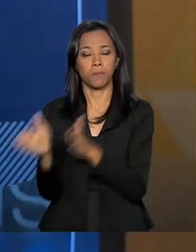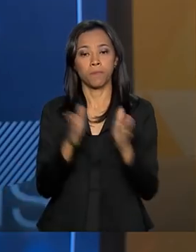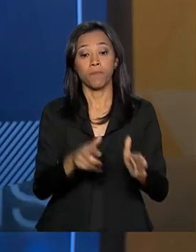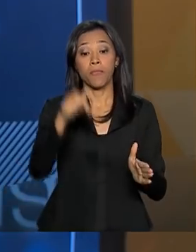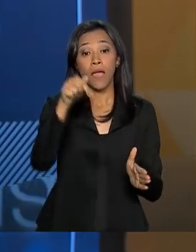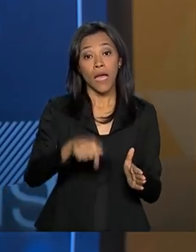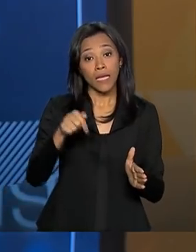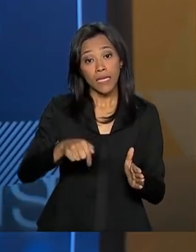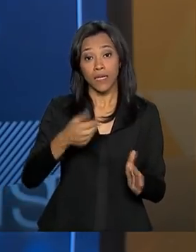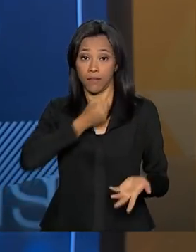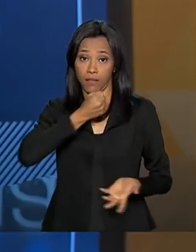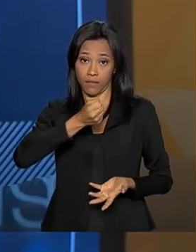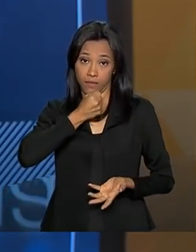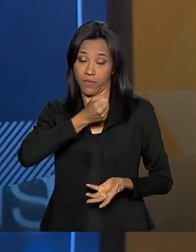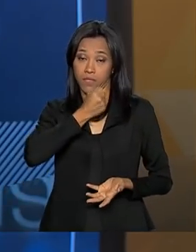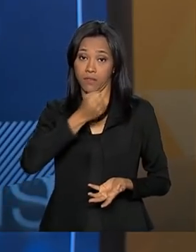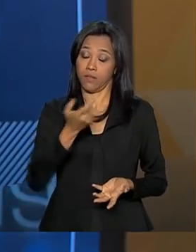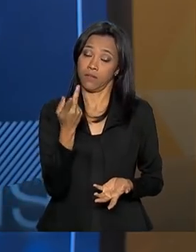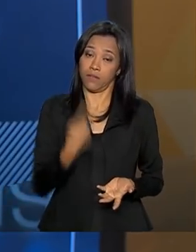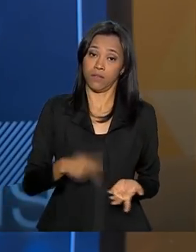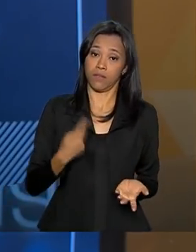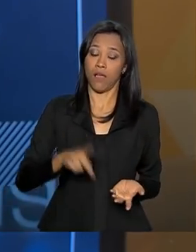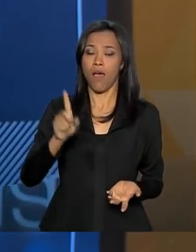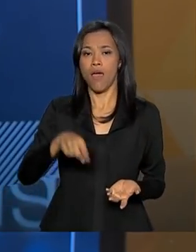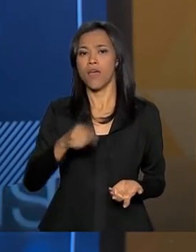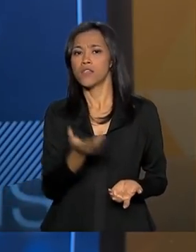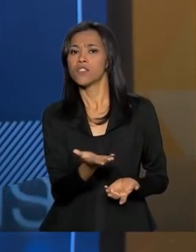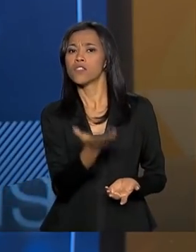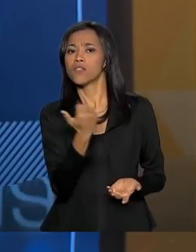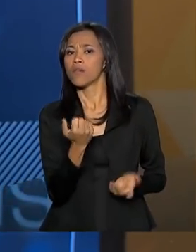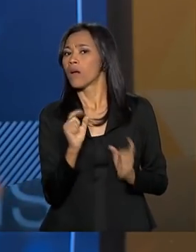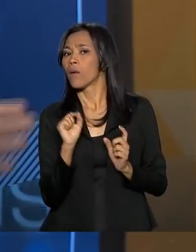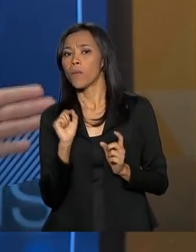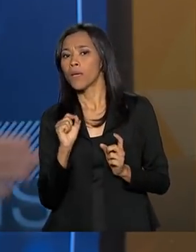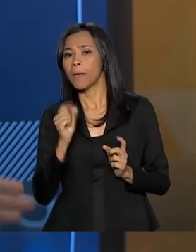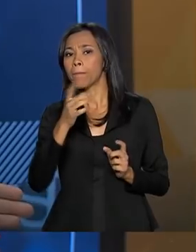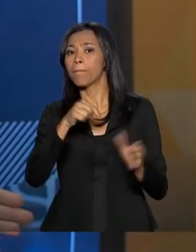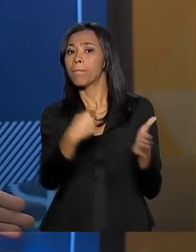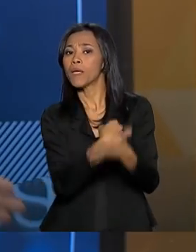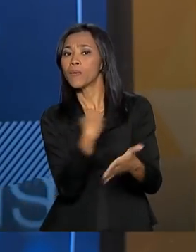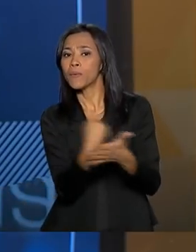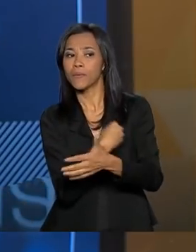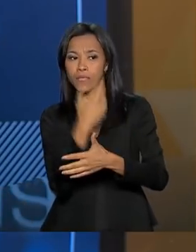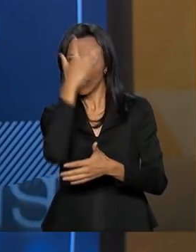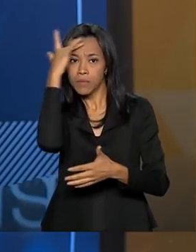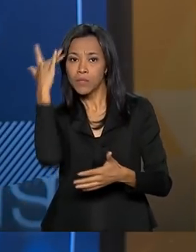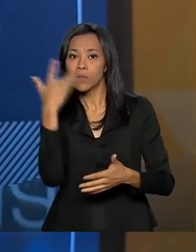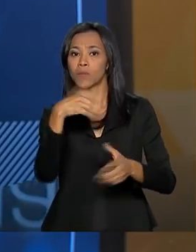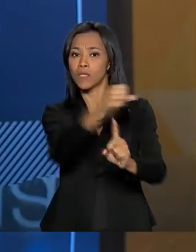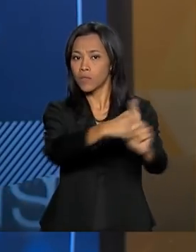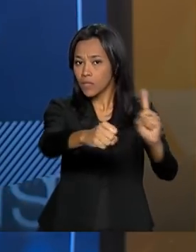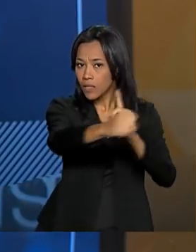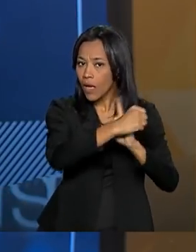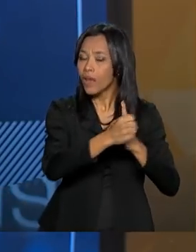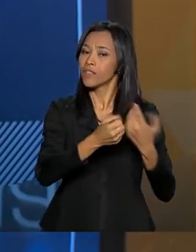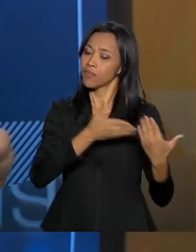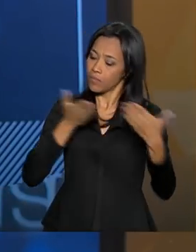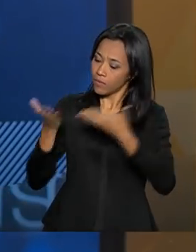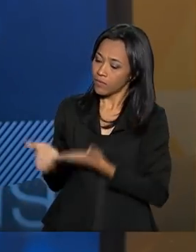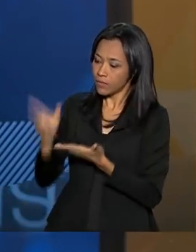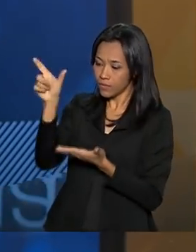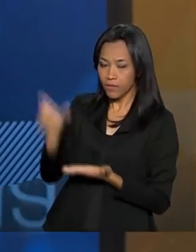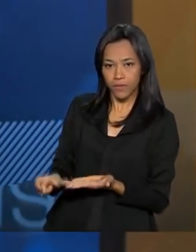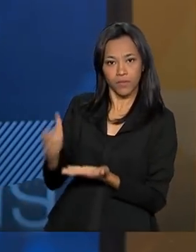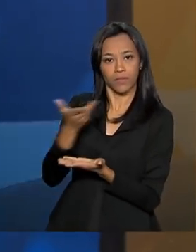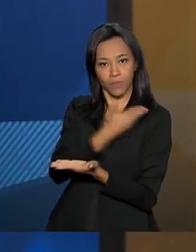das características centrais do nosso programa é trazer justamente perguntas da população para as autoridades. No caso, o senhor,